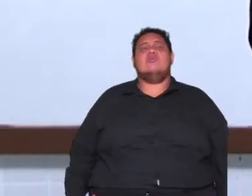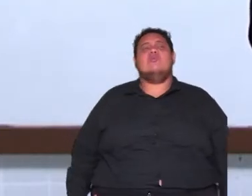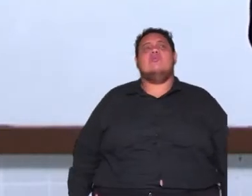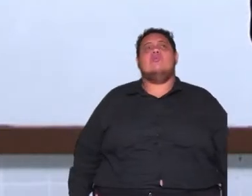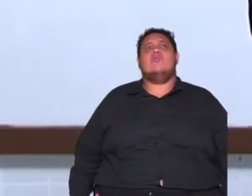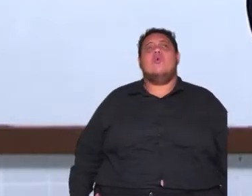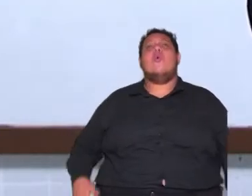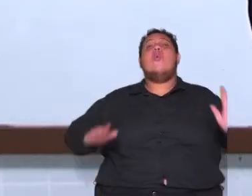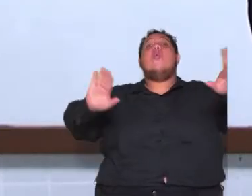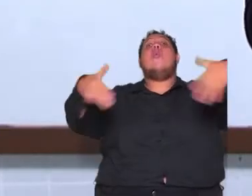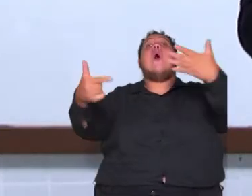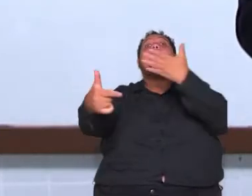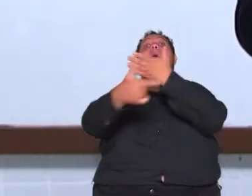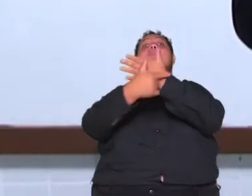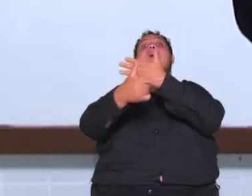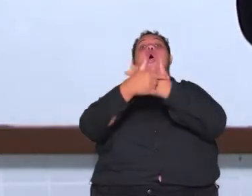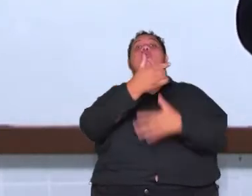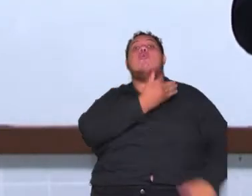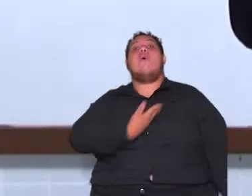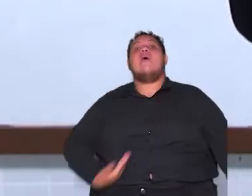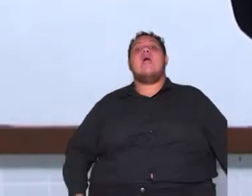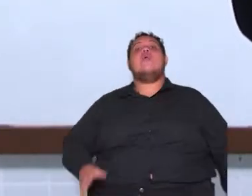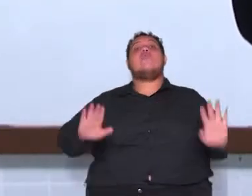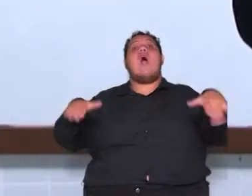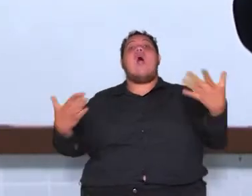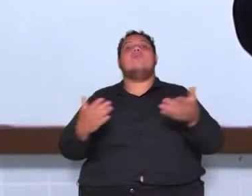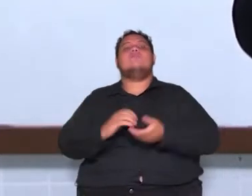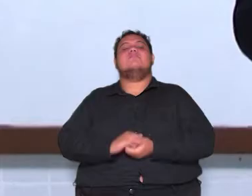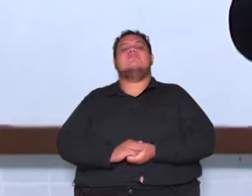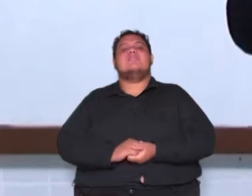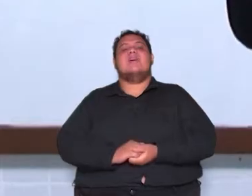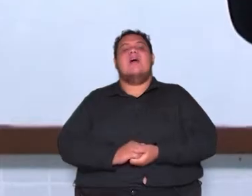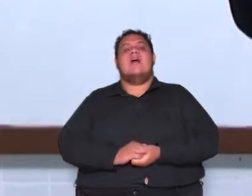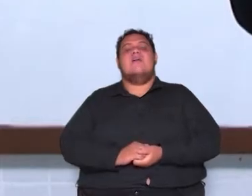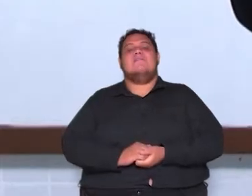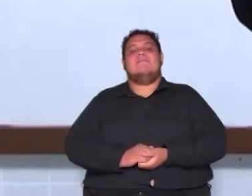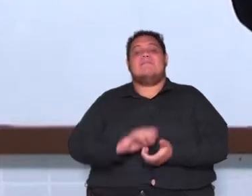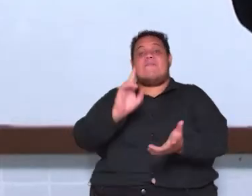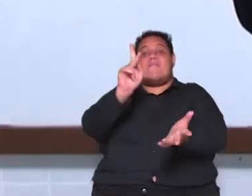o papel do governo é exatamente